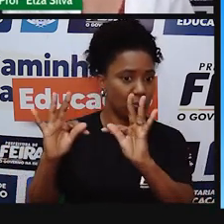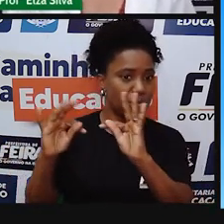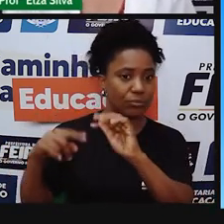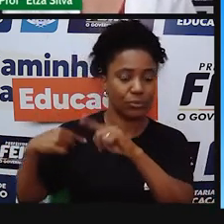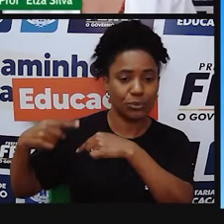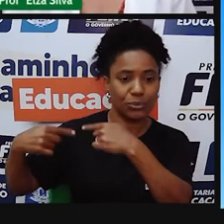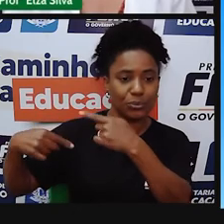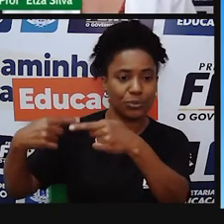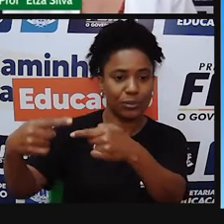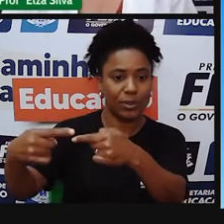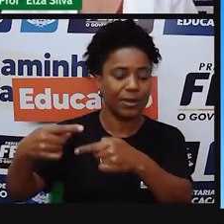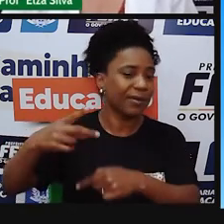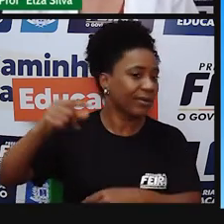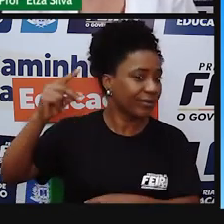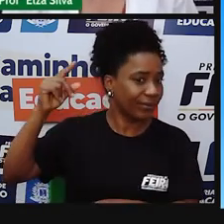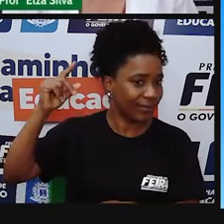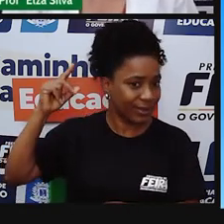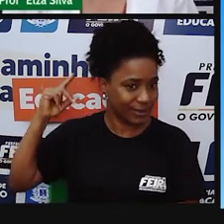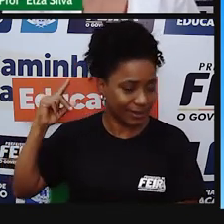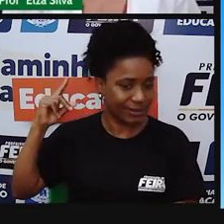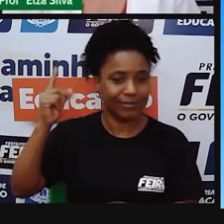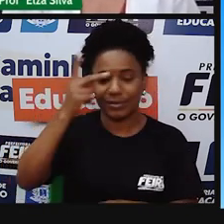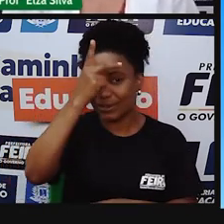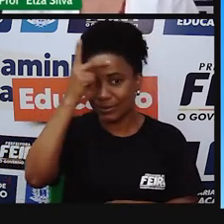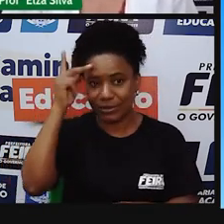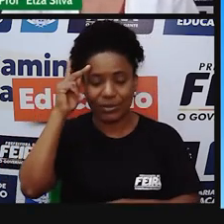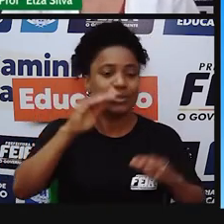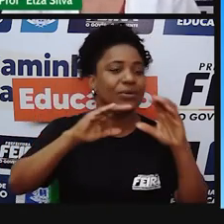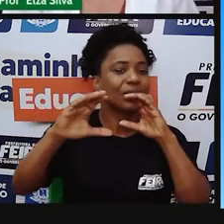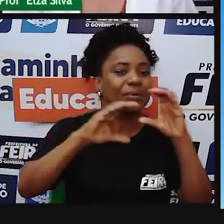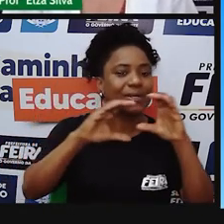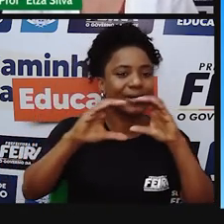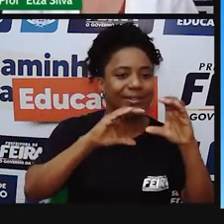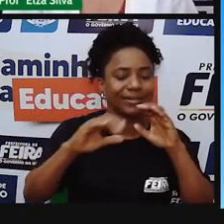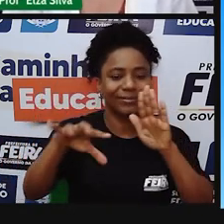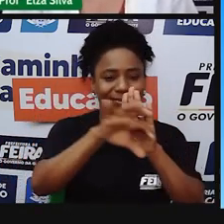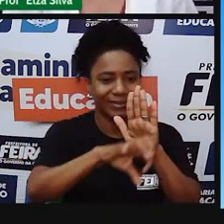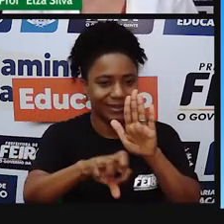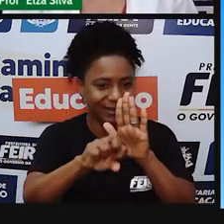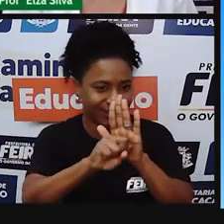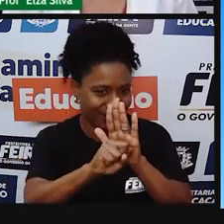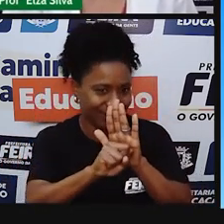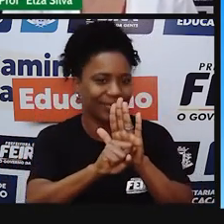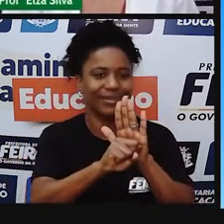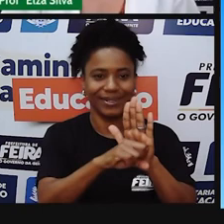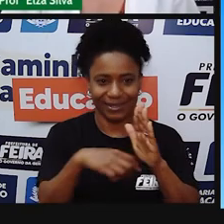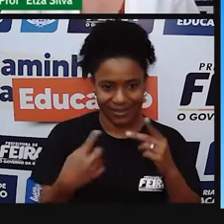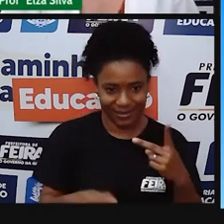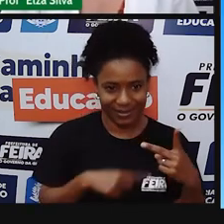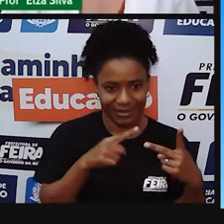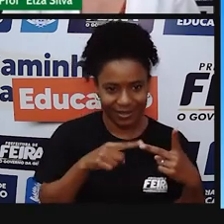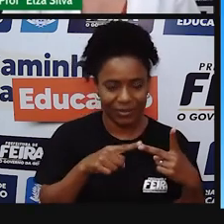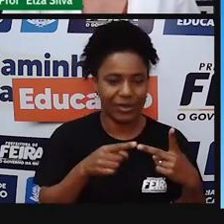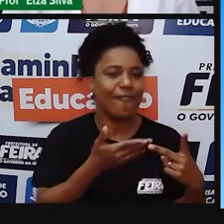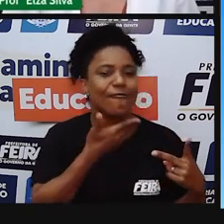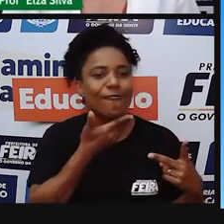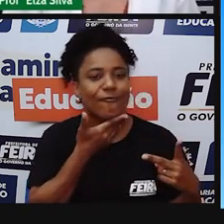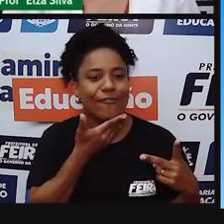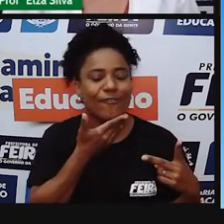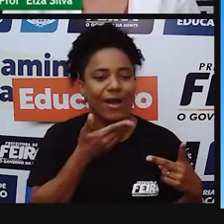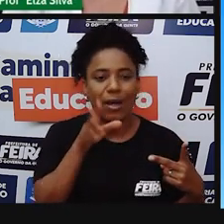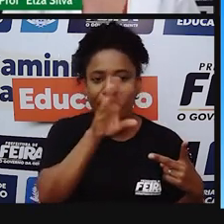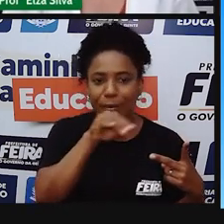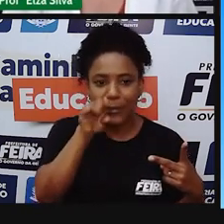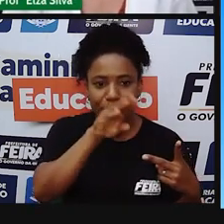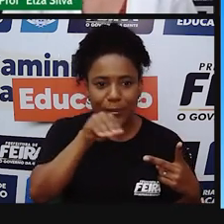tempo. Então, há muito tempo atrás, os homens se comunicavam por meio de símbolos, depois aprenderam a